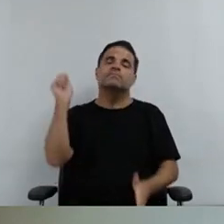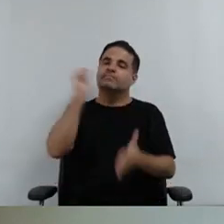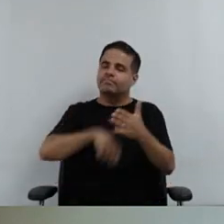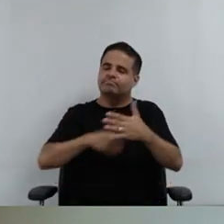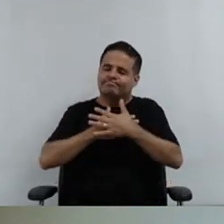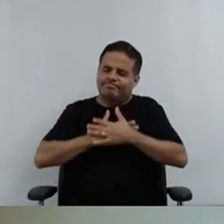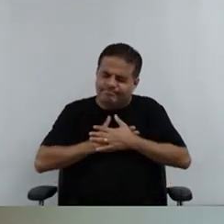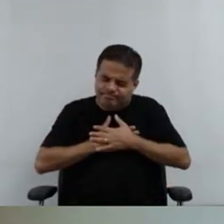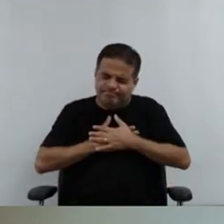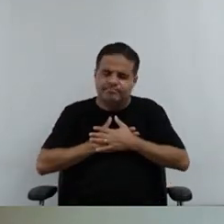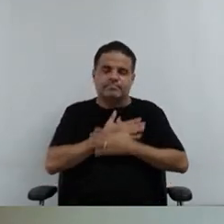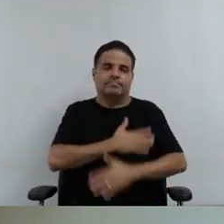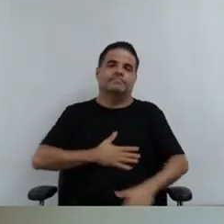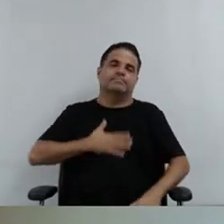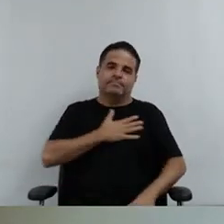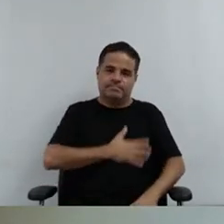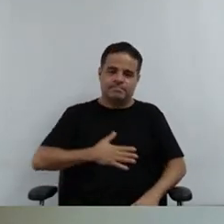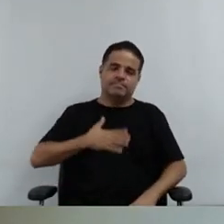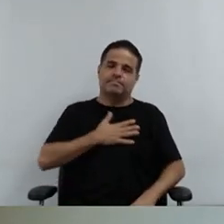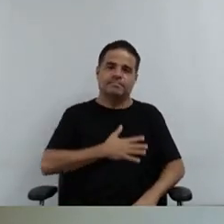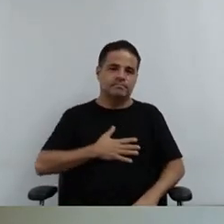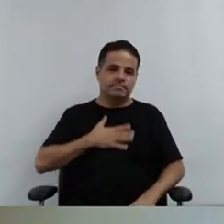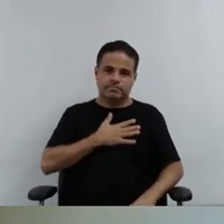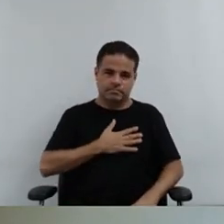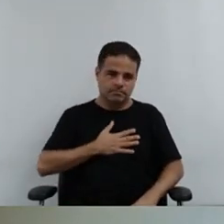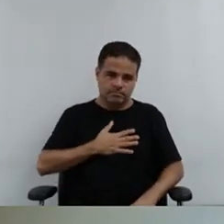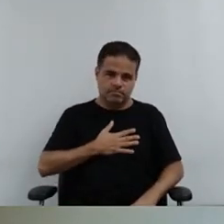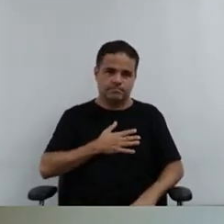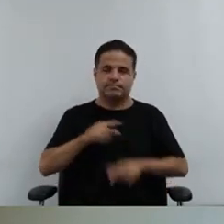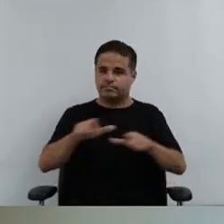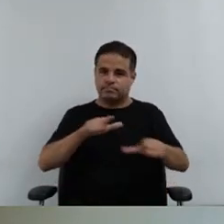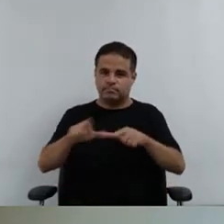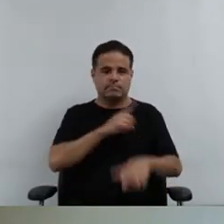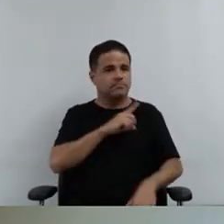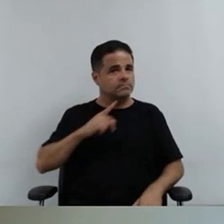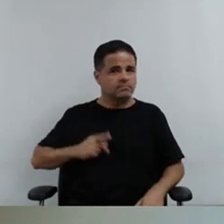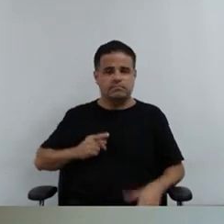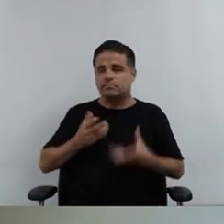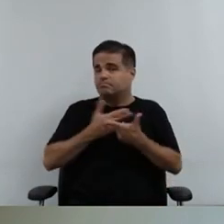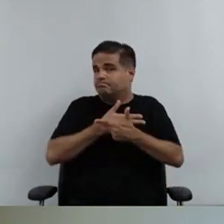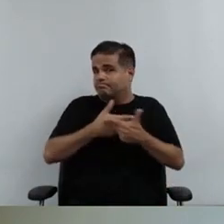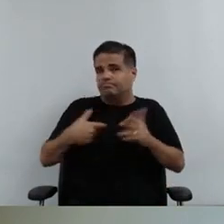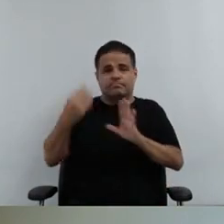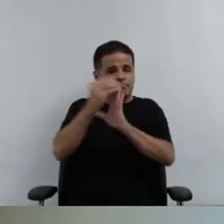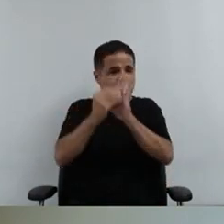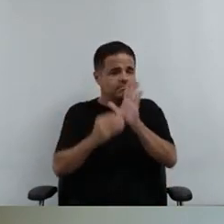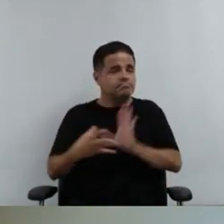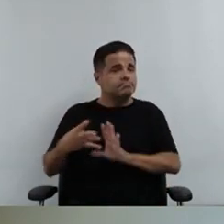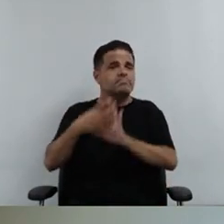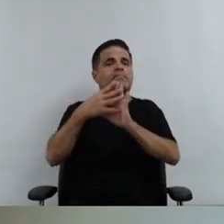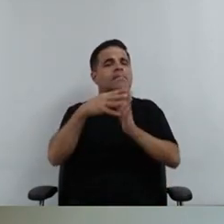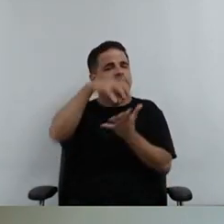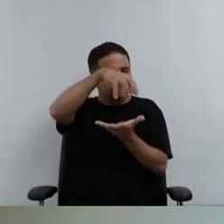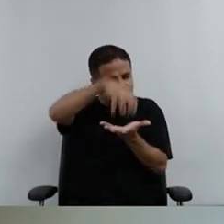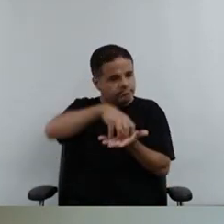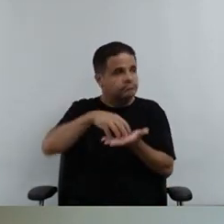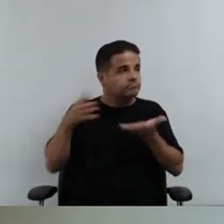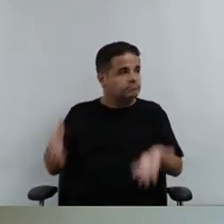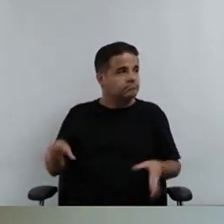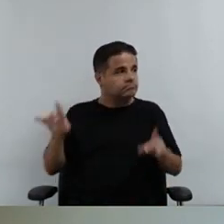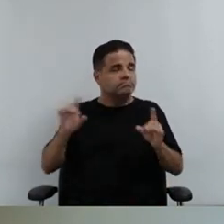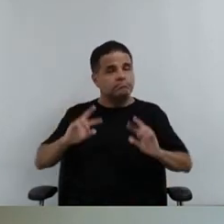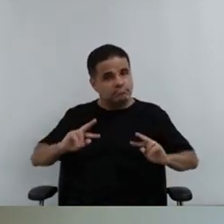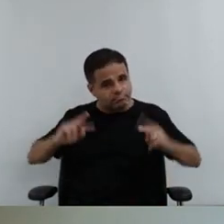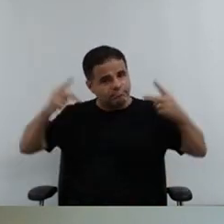apreço pelo trabalho dessa defensoria que tem sido precursor em muitas pautas e ter esse núcleo especializado de